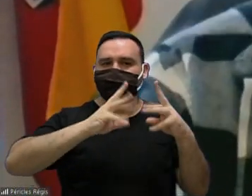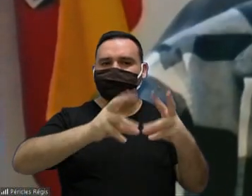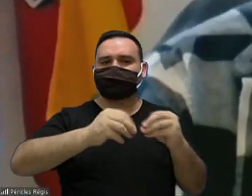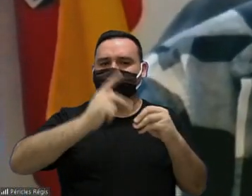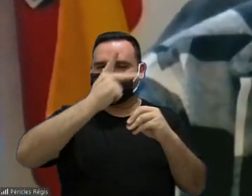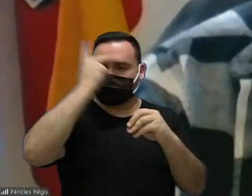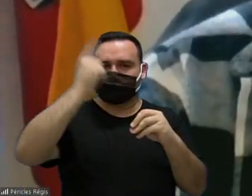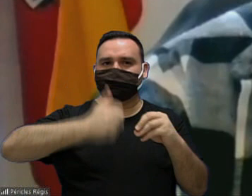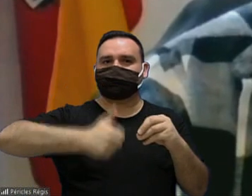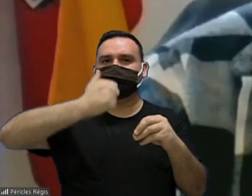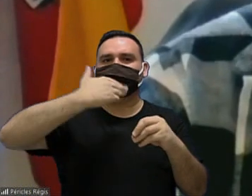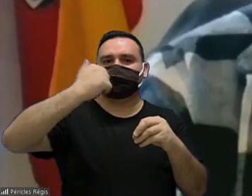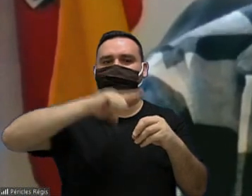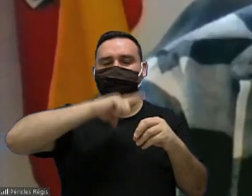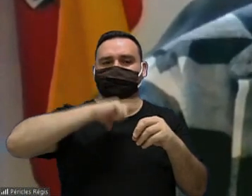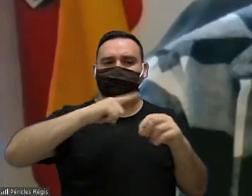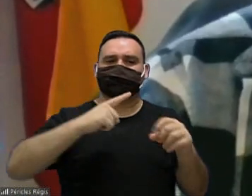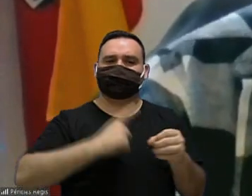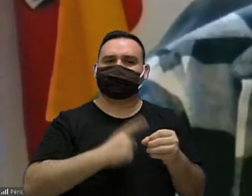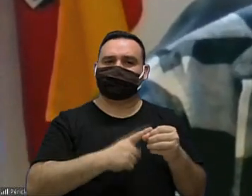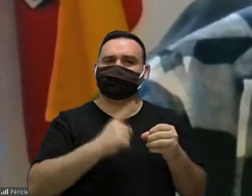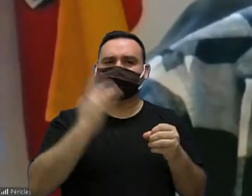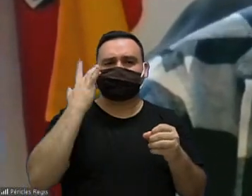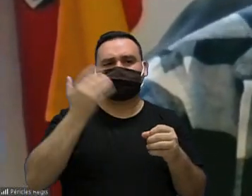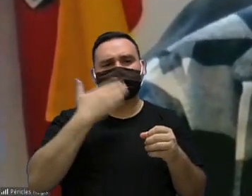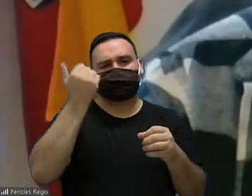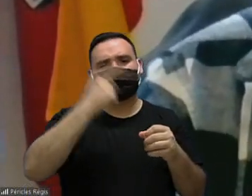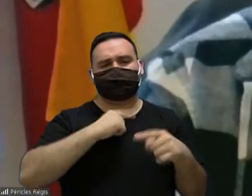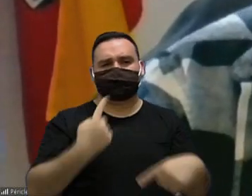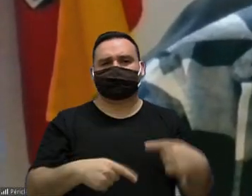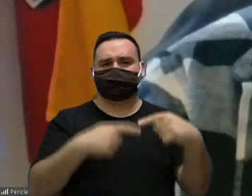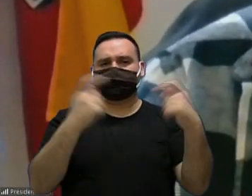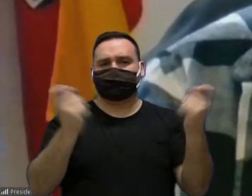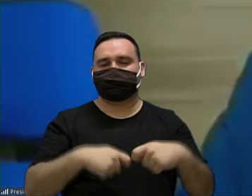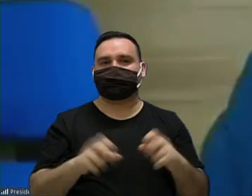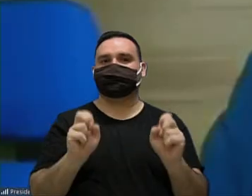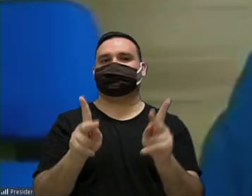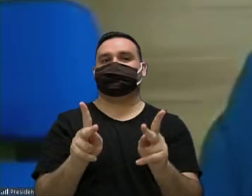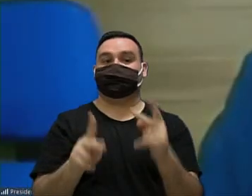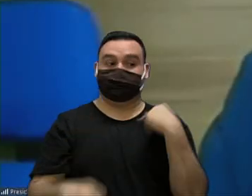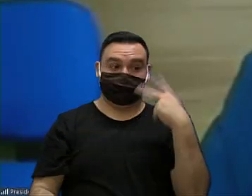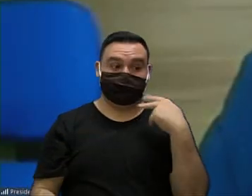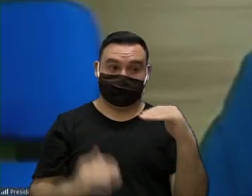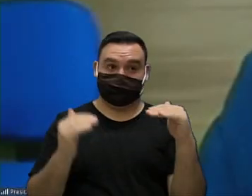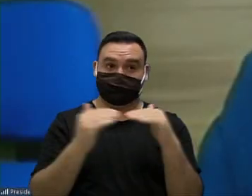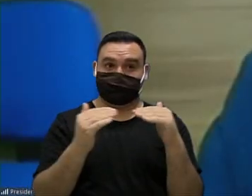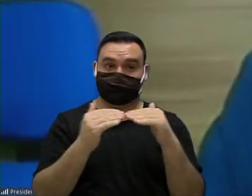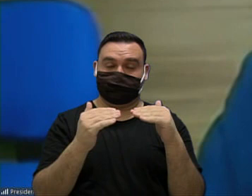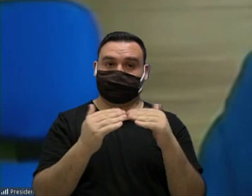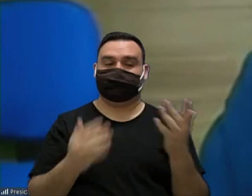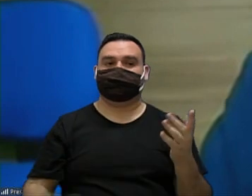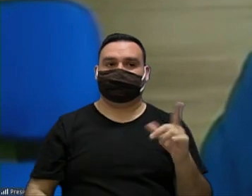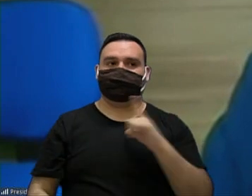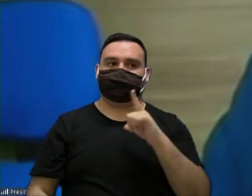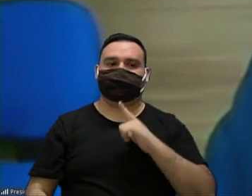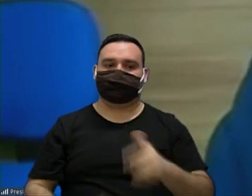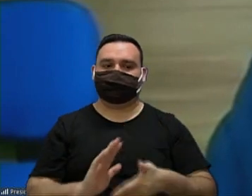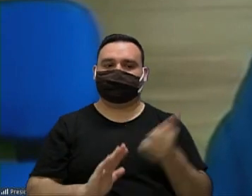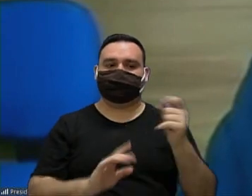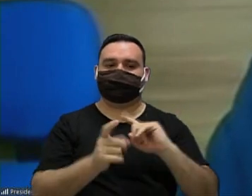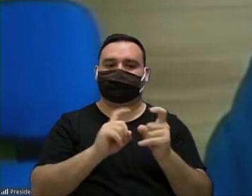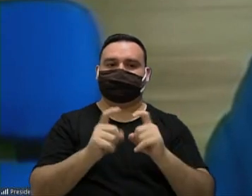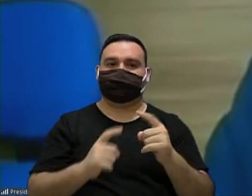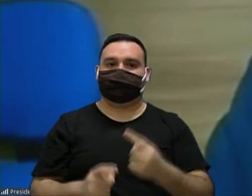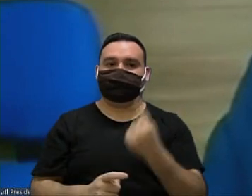preferenciais que existem na cidade daí eu acho que fica mais fácil de debater ok os vereadores que concordam com a retirada por uma